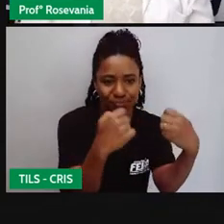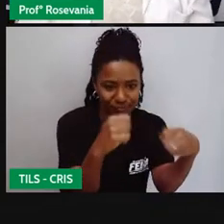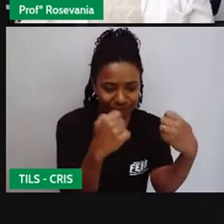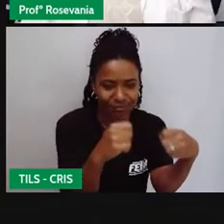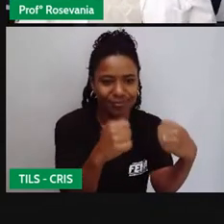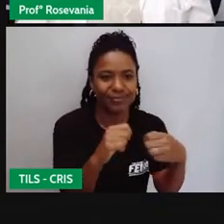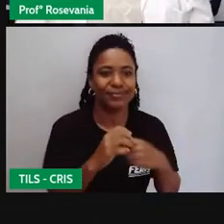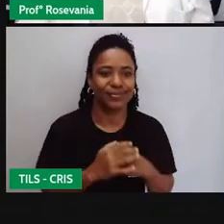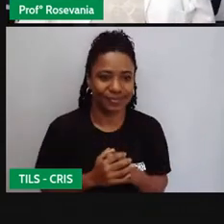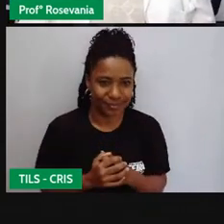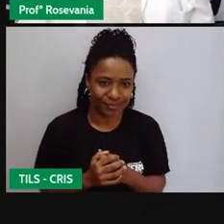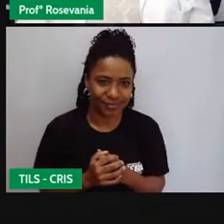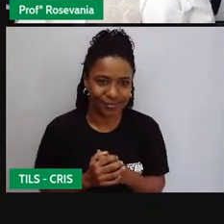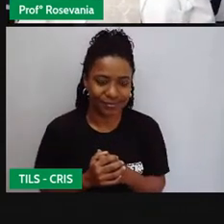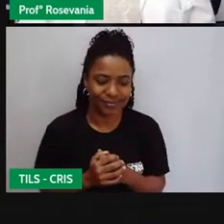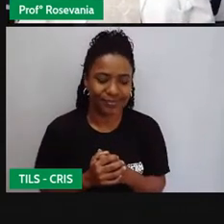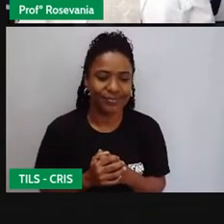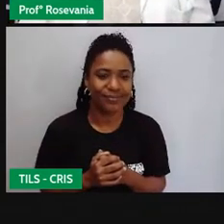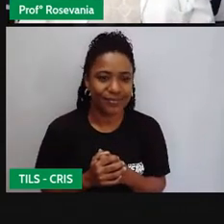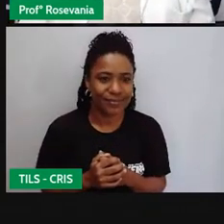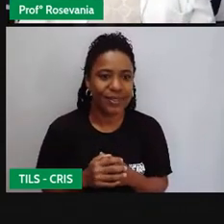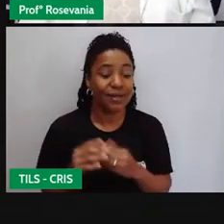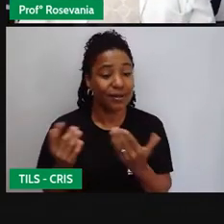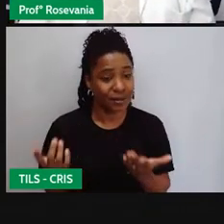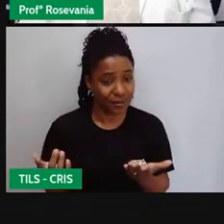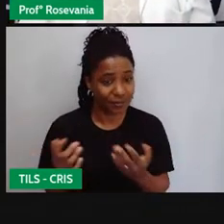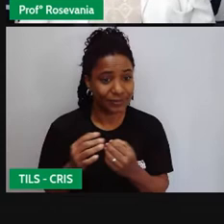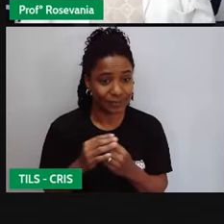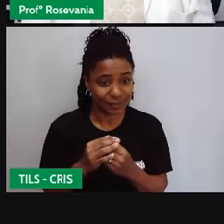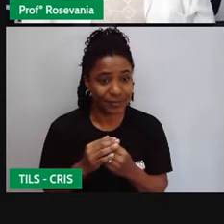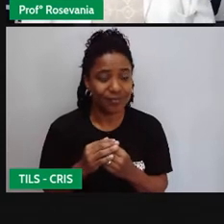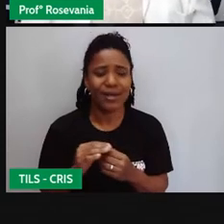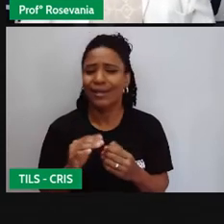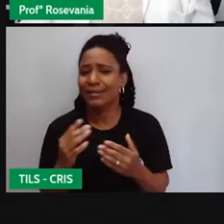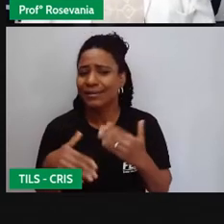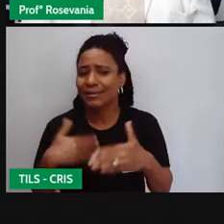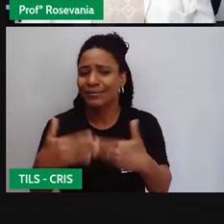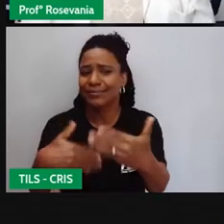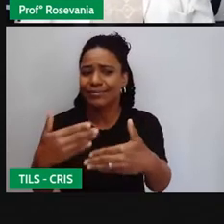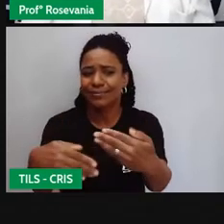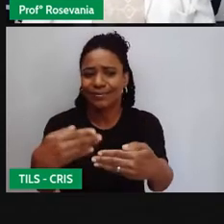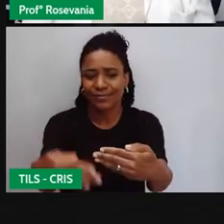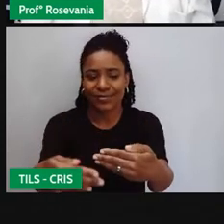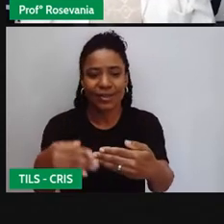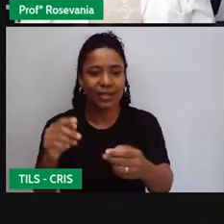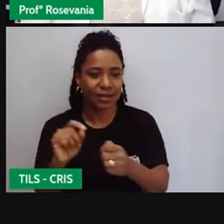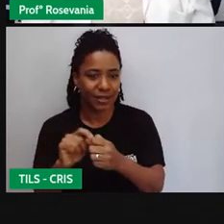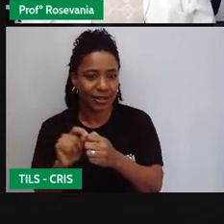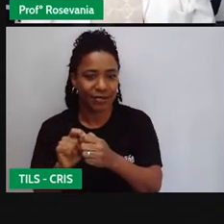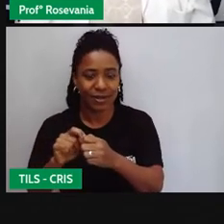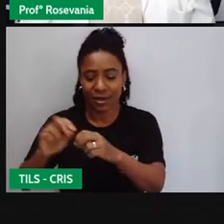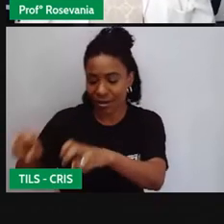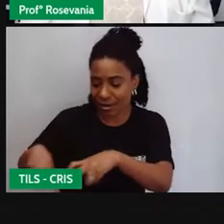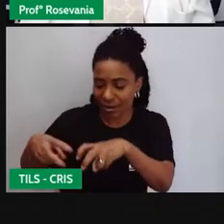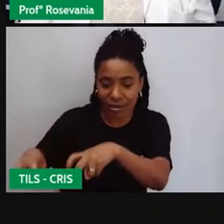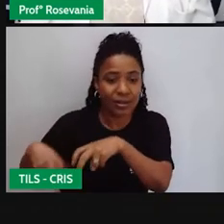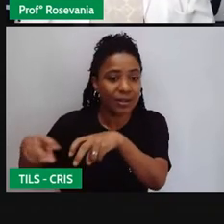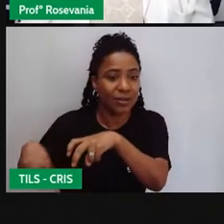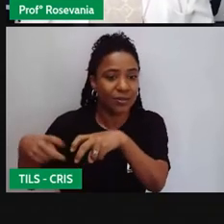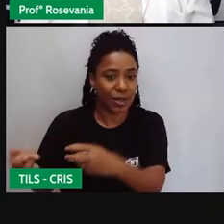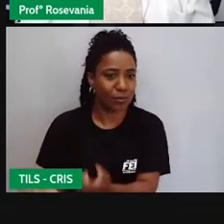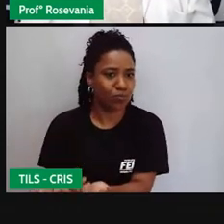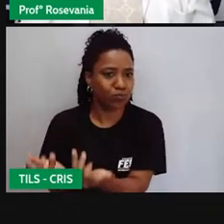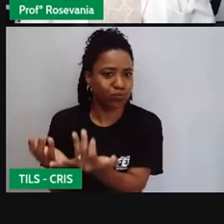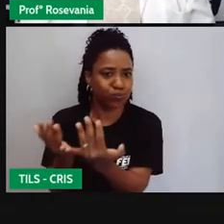do êxodo rural. E aí, o que foi que aconteceu? Essa modernização agrícola, com a